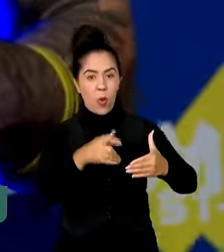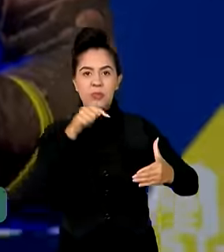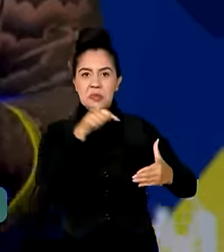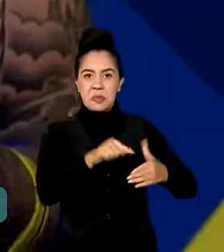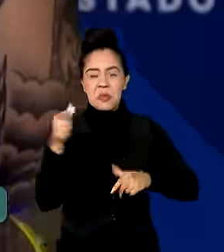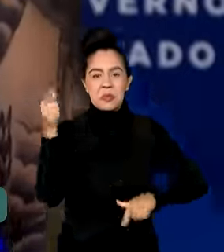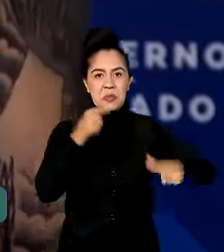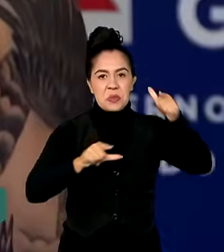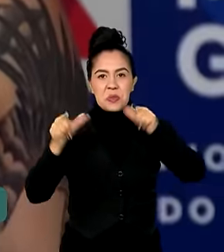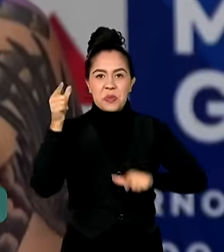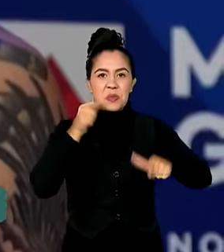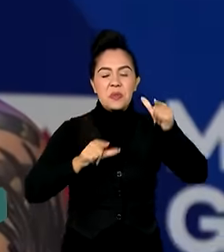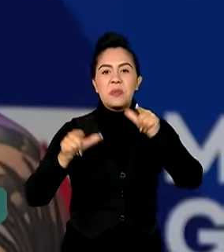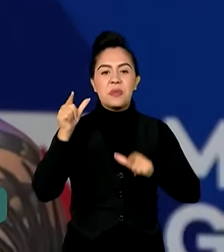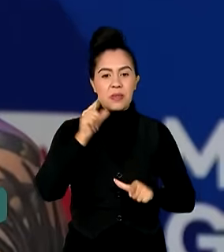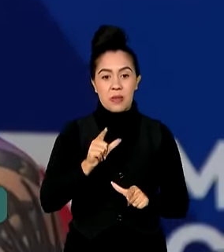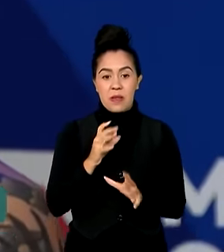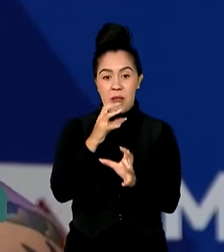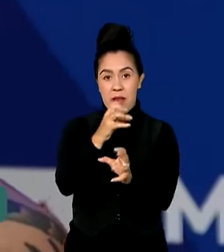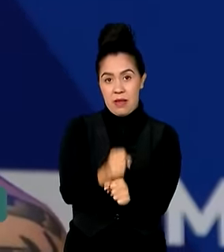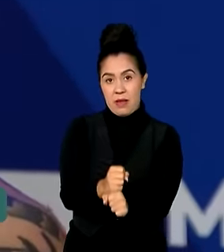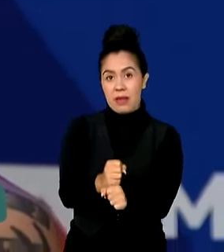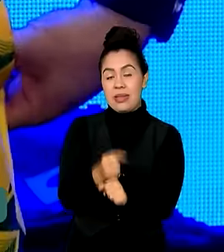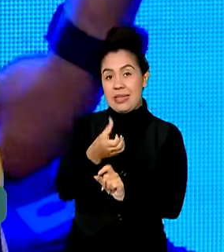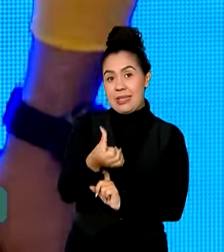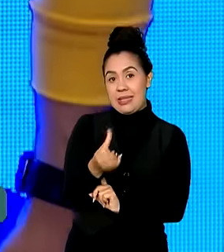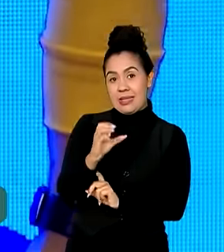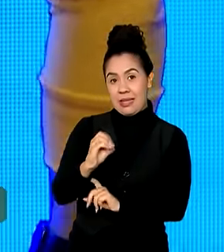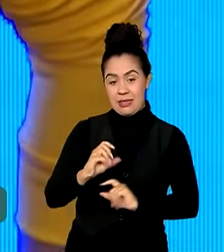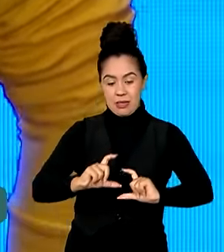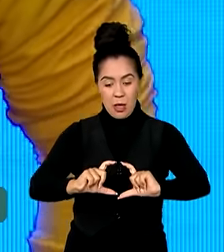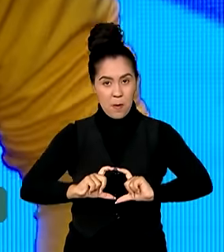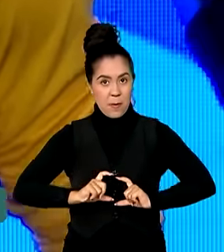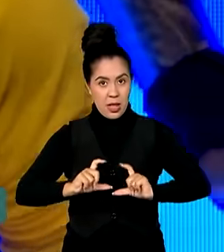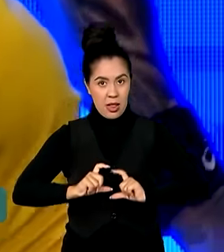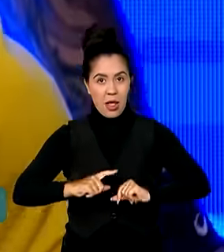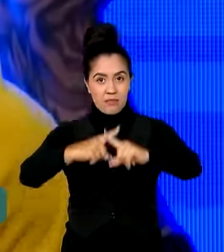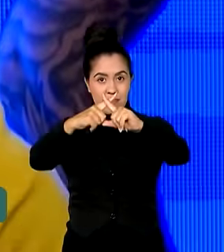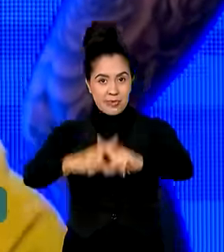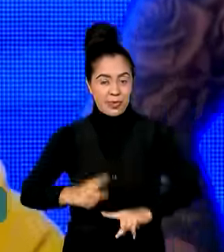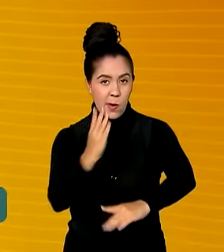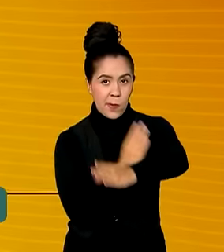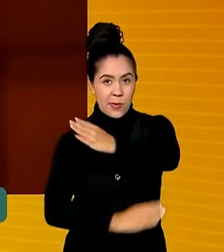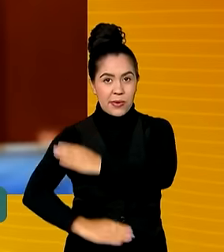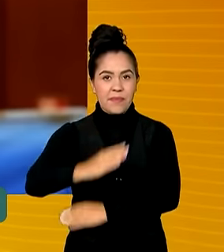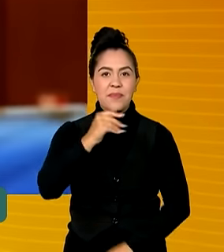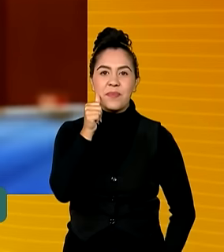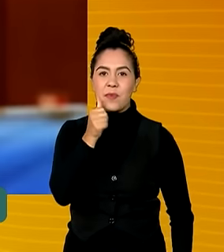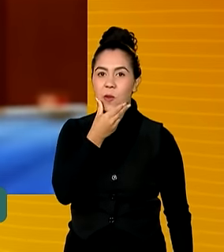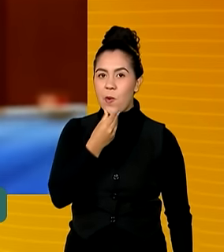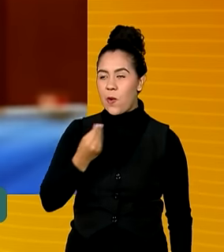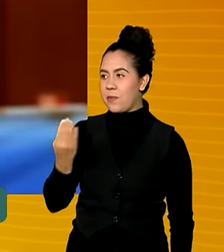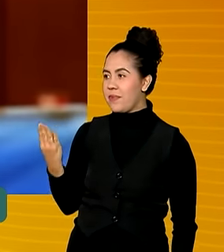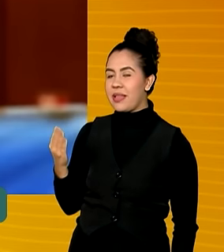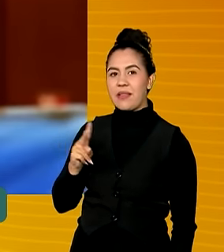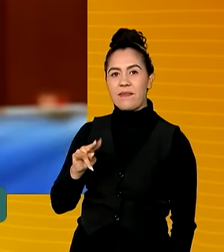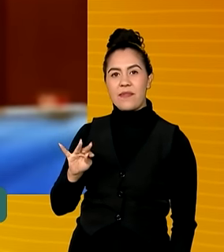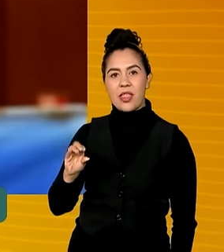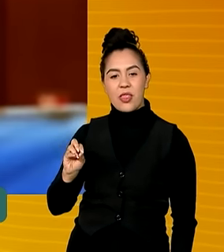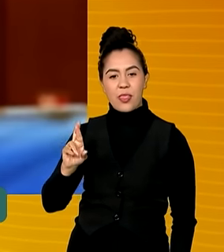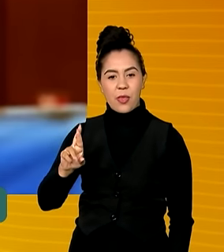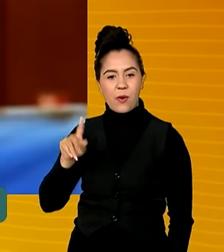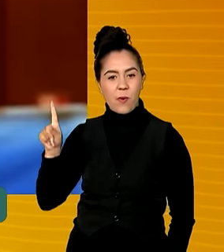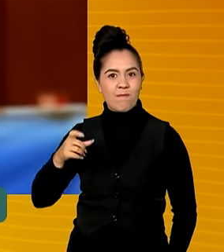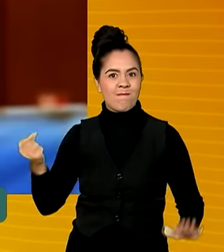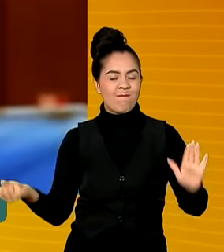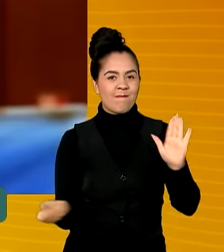vitórias, superando a marca de 60 medalhas nos Jogos Paralímpicos. O Vitor, por exemplo, fez história no